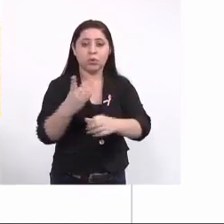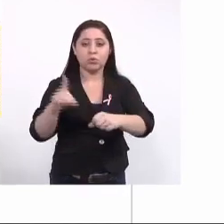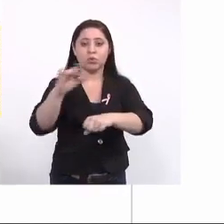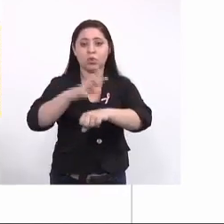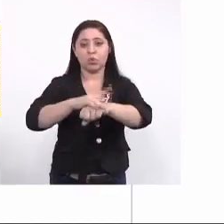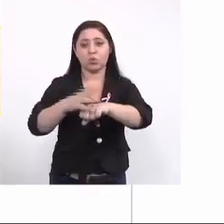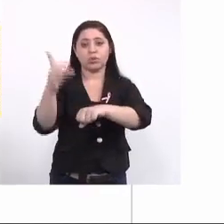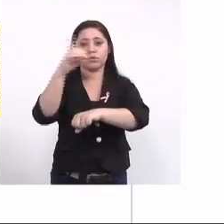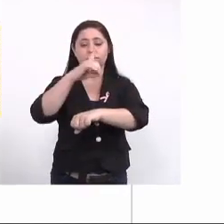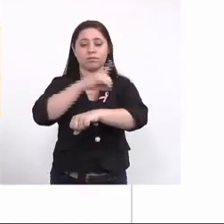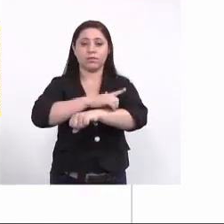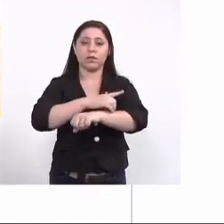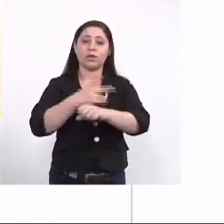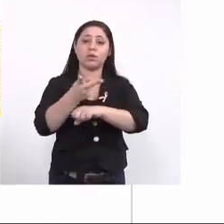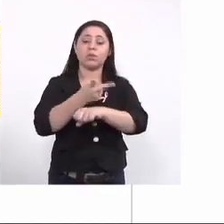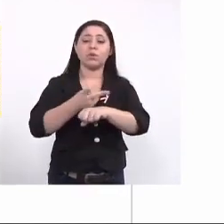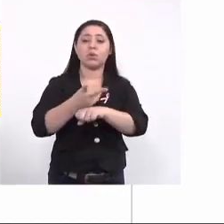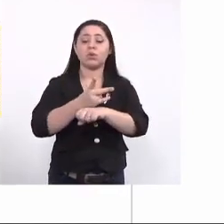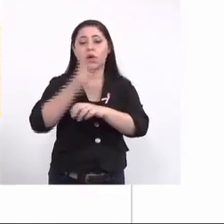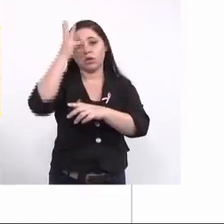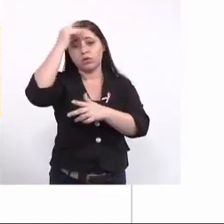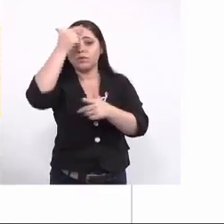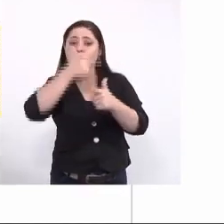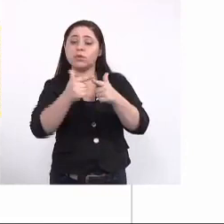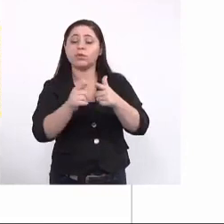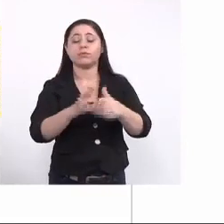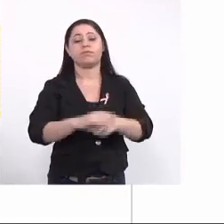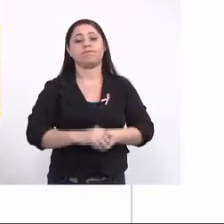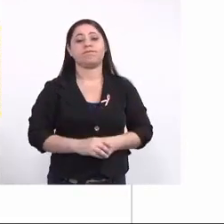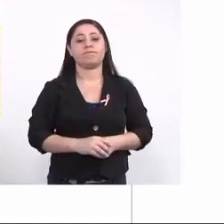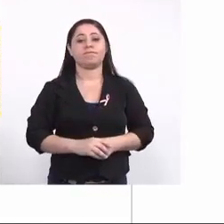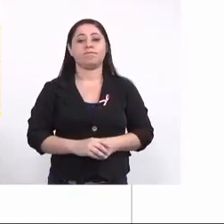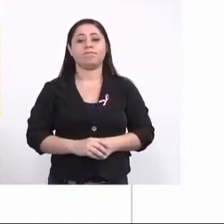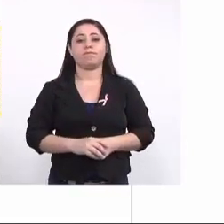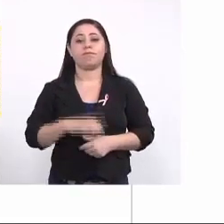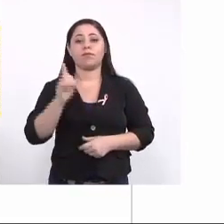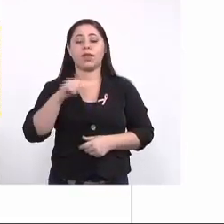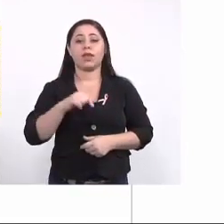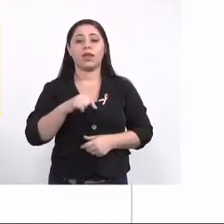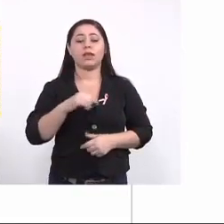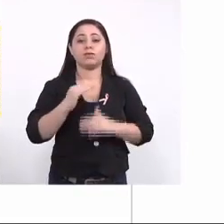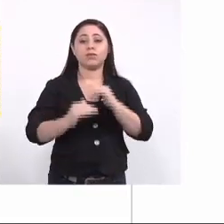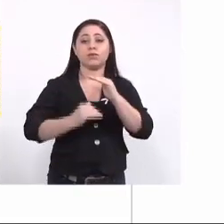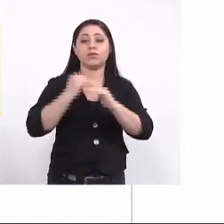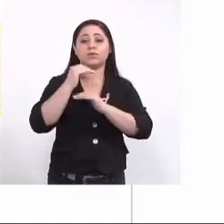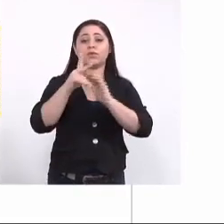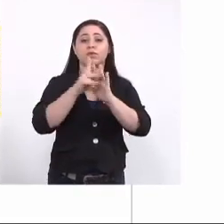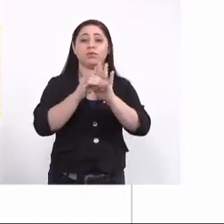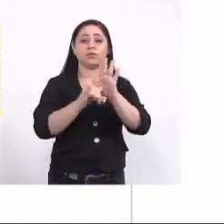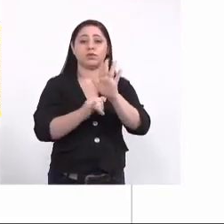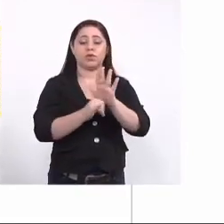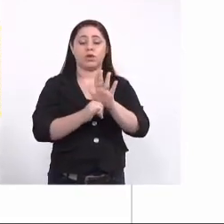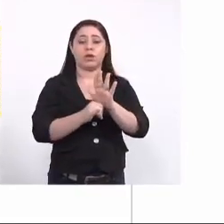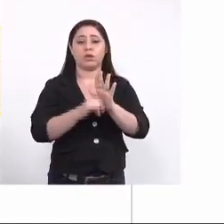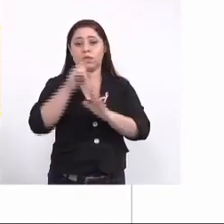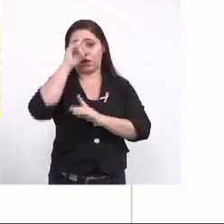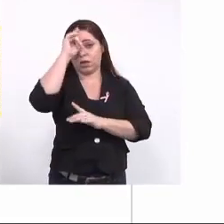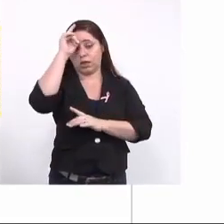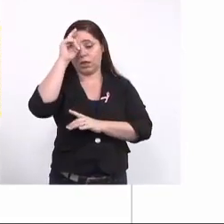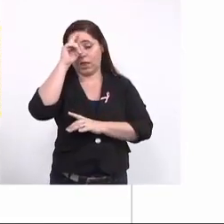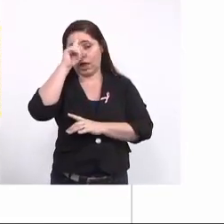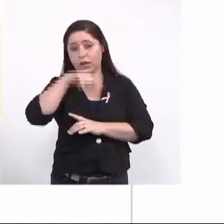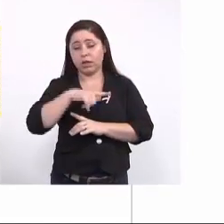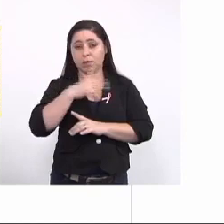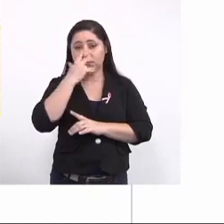e procurar sanar melhor aquele problema e é isso a gente está desenvolvendo um projeto a ideia é muito